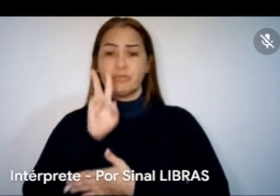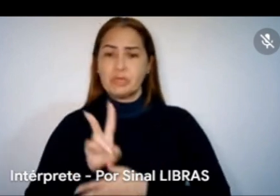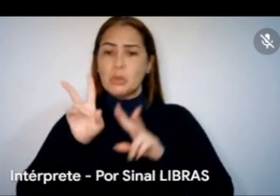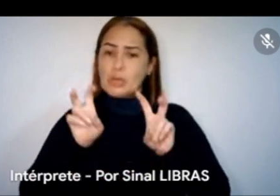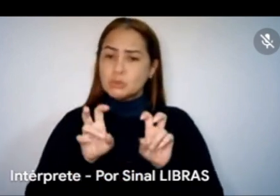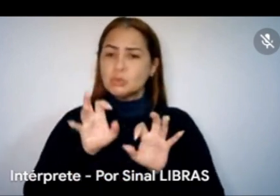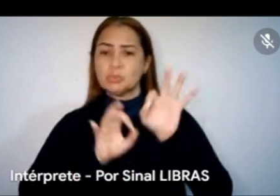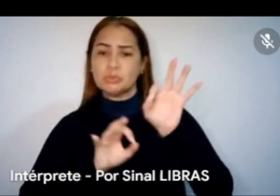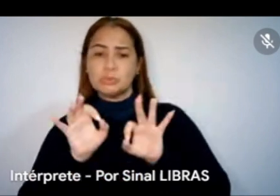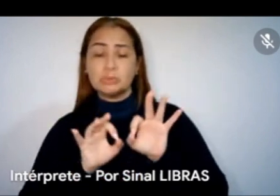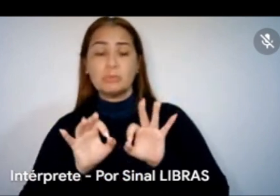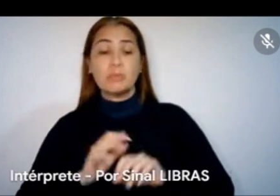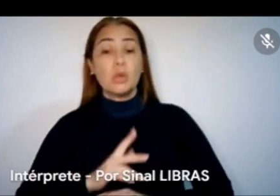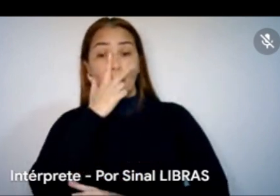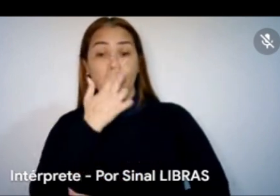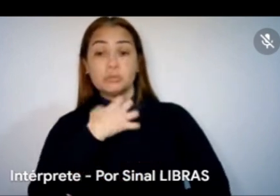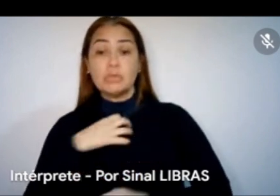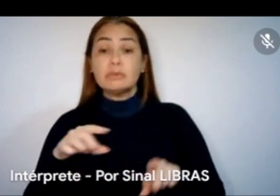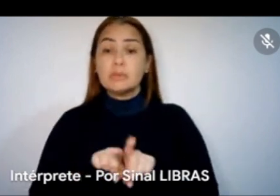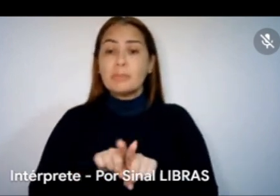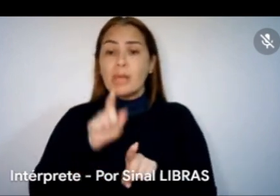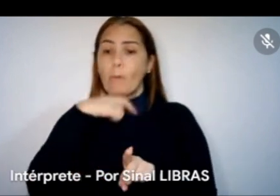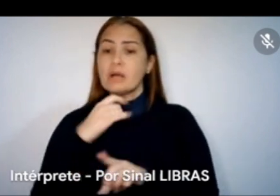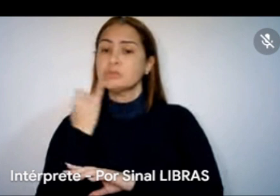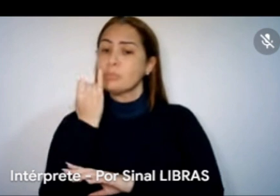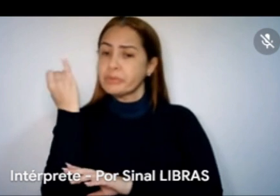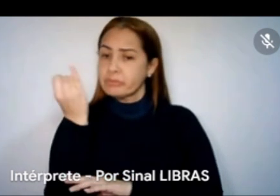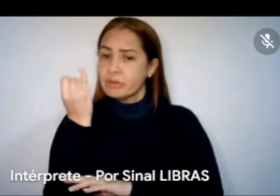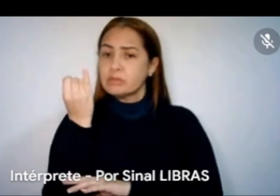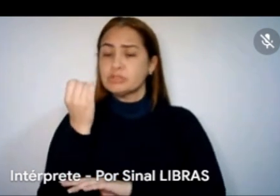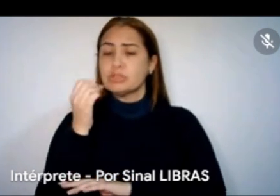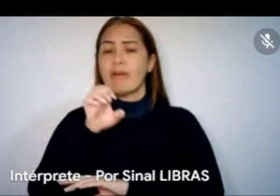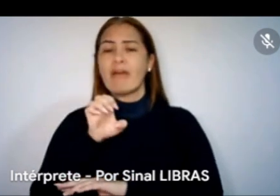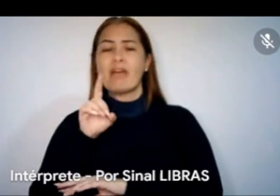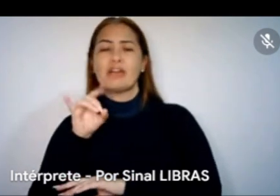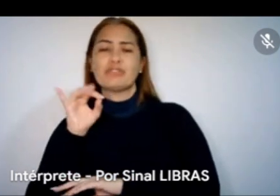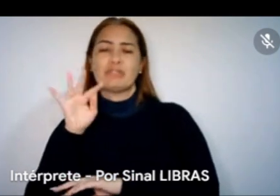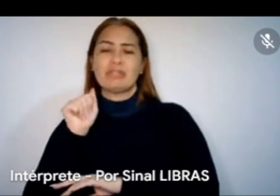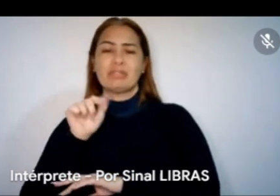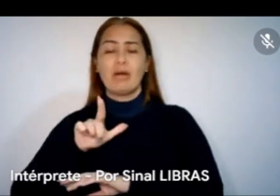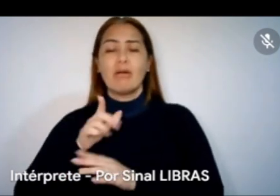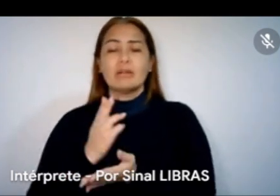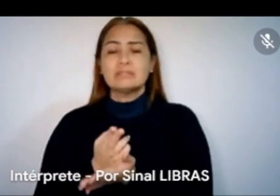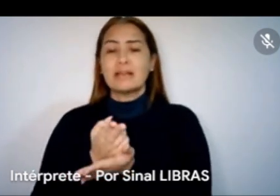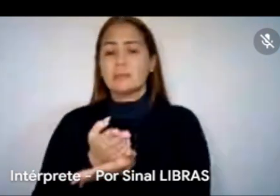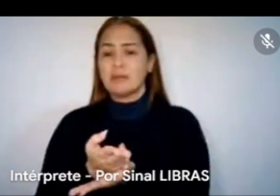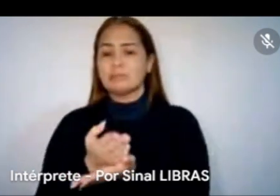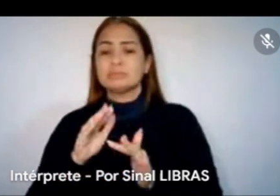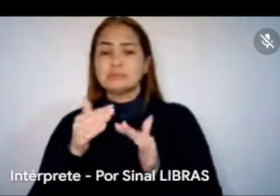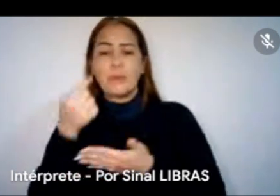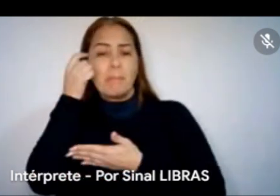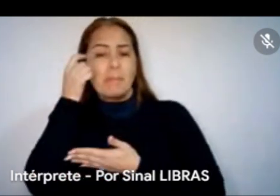sentido, que eu acho importante pensar esses editais para o segmento, né? No caso da música, pensando nessas divisões,